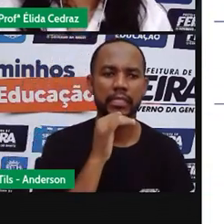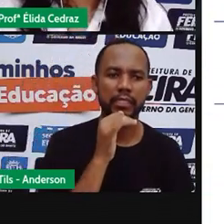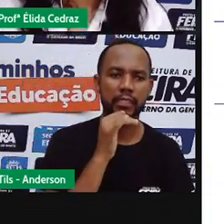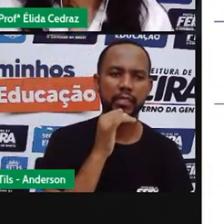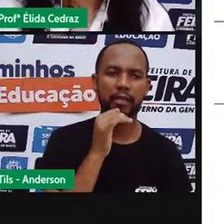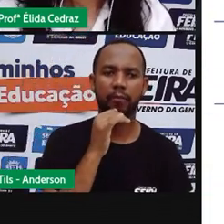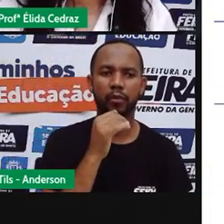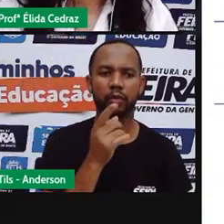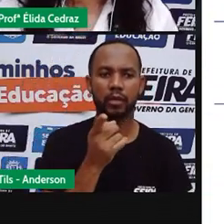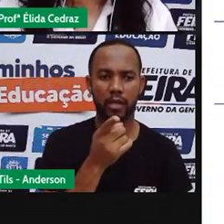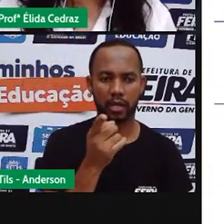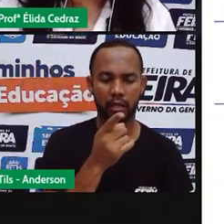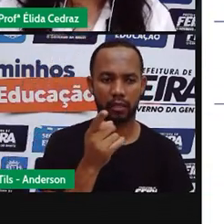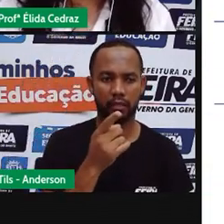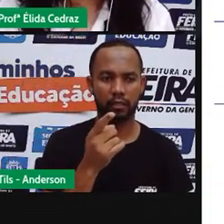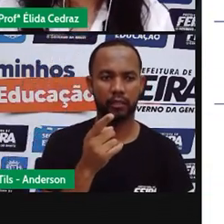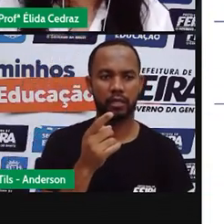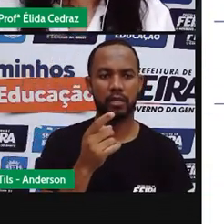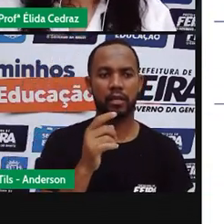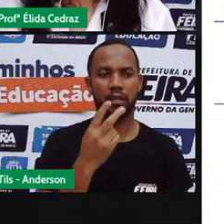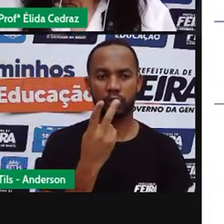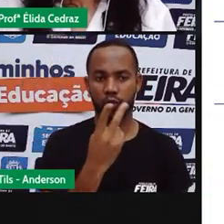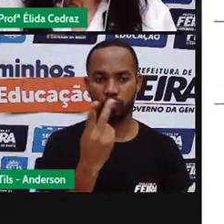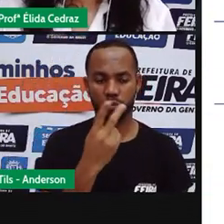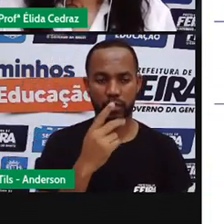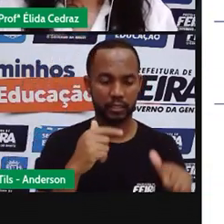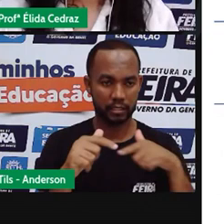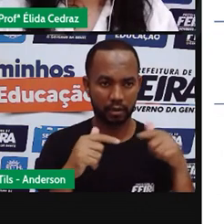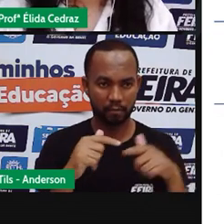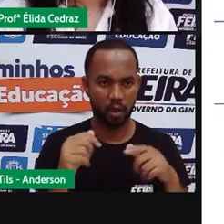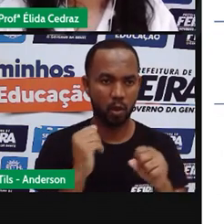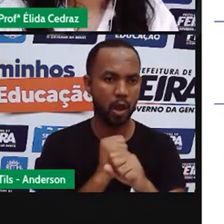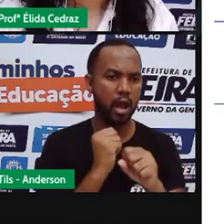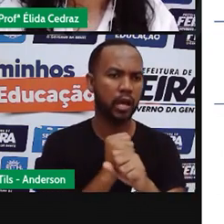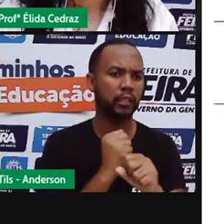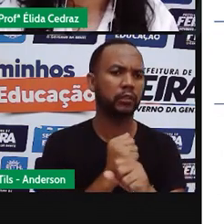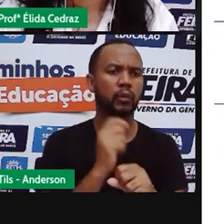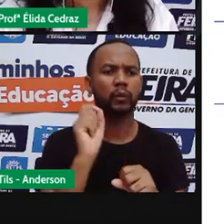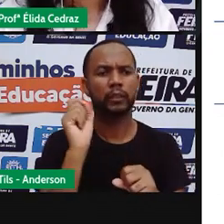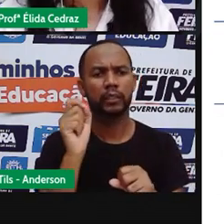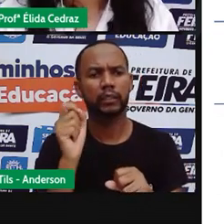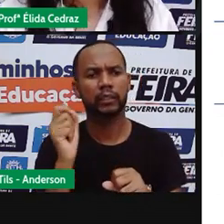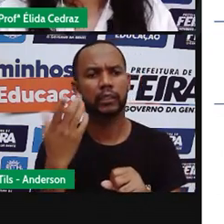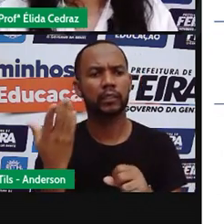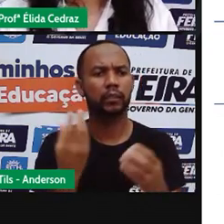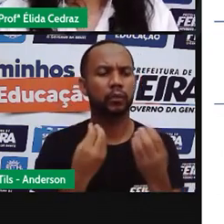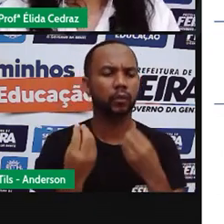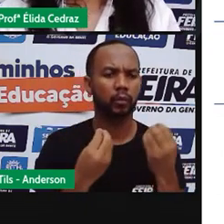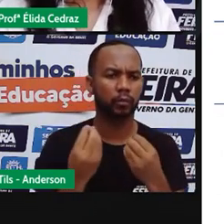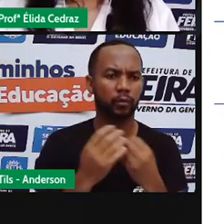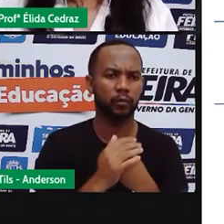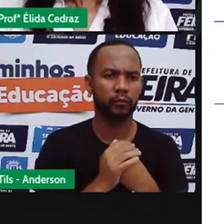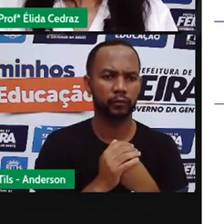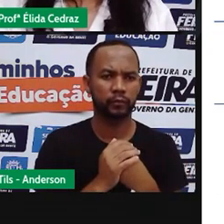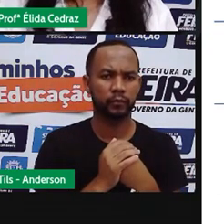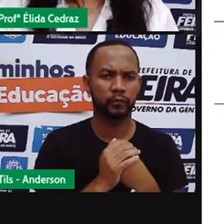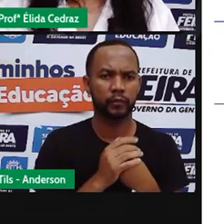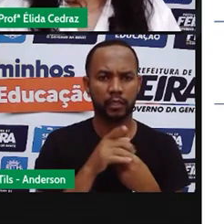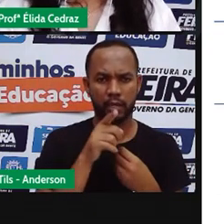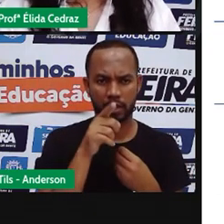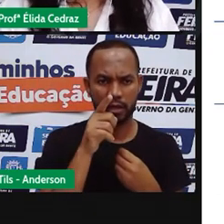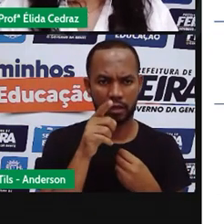estações? As duas fizeram aquilo que costumam fazer. A